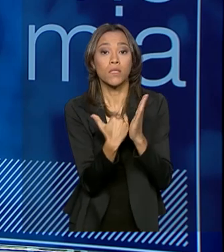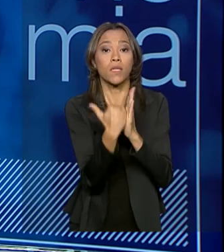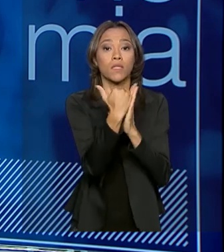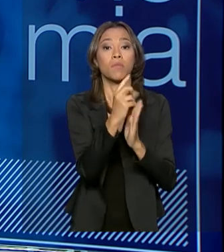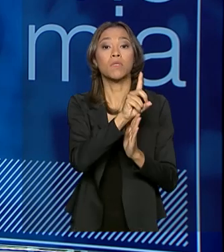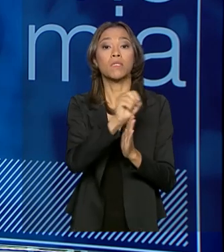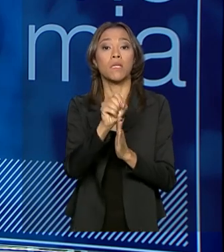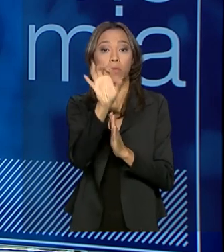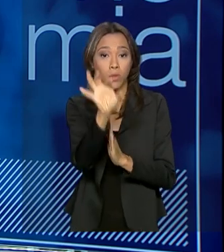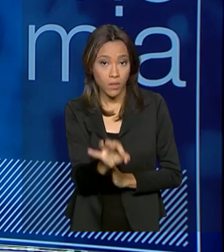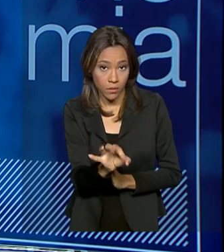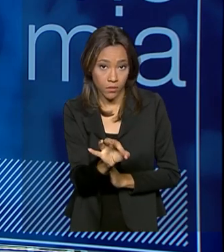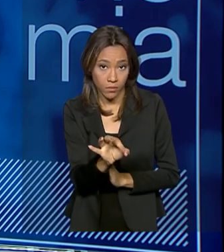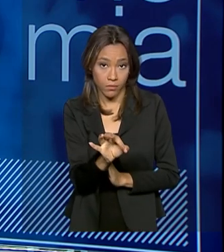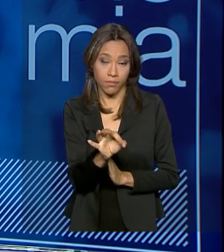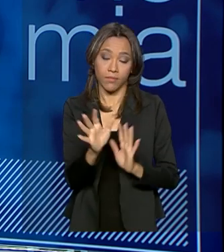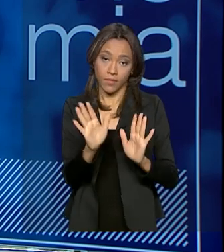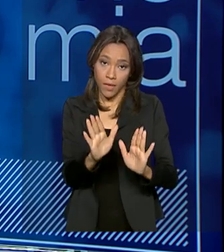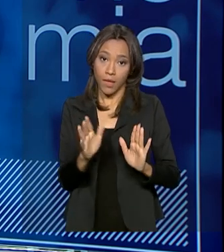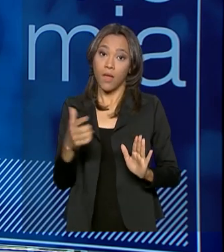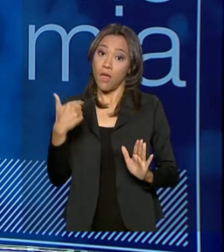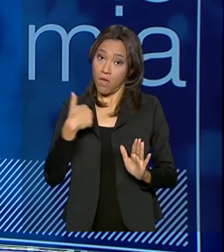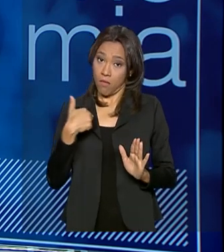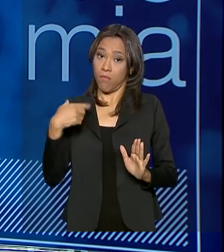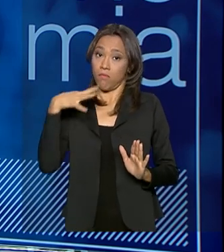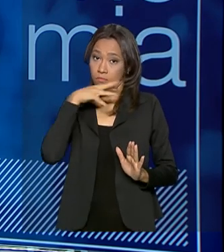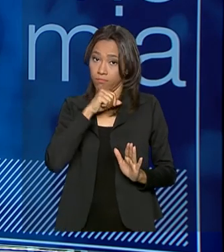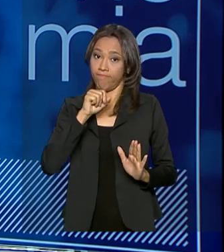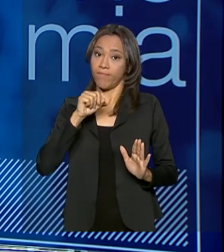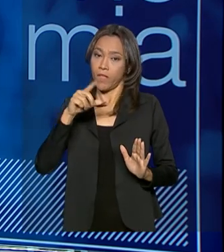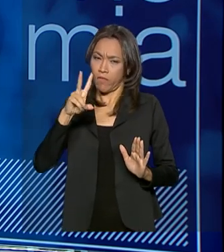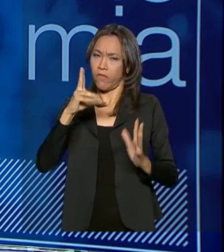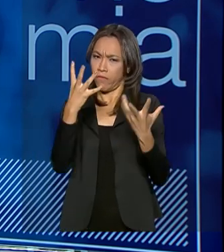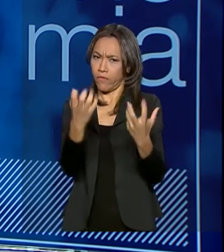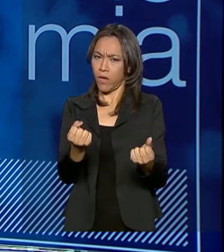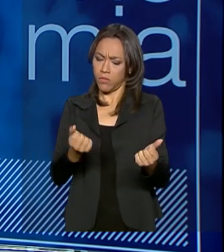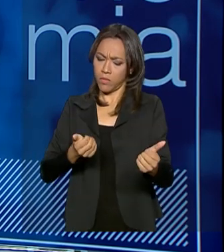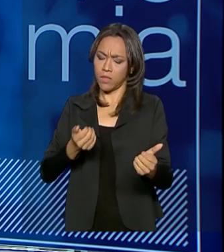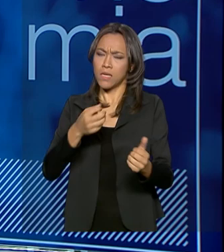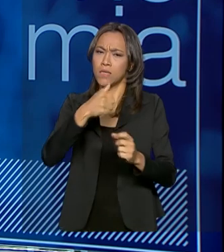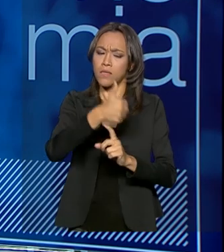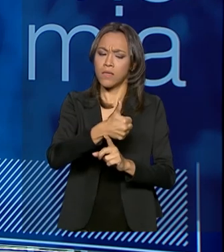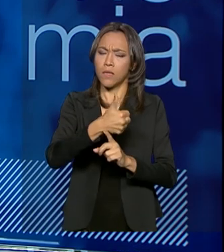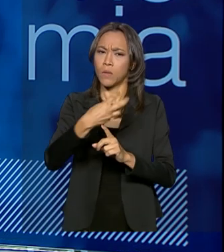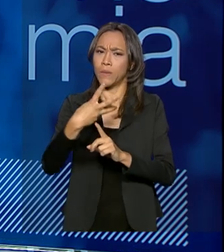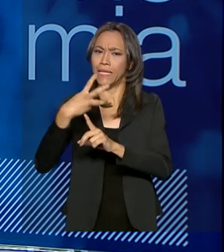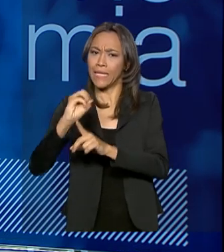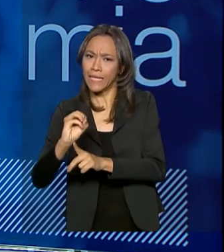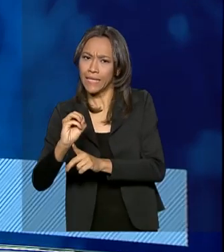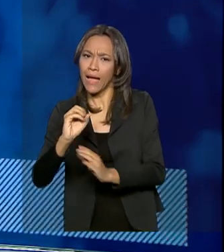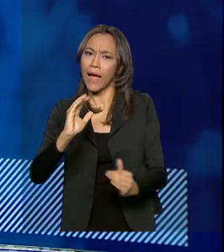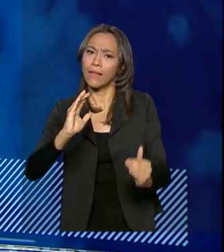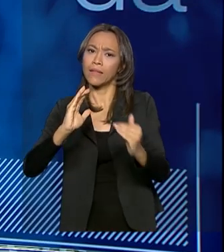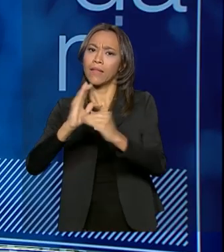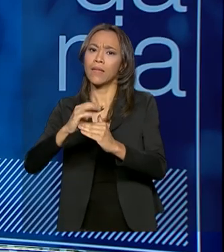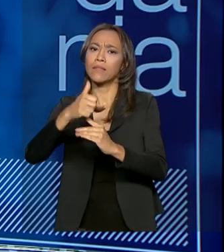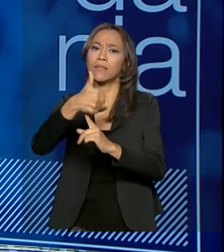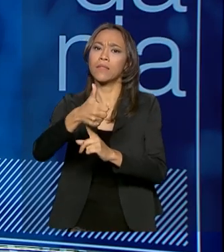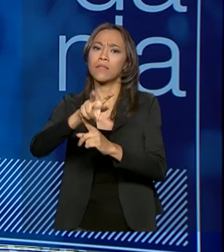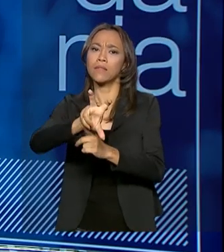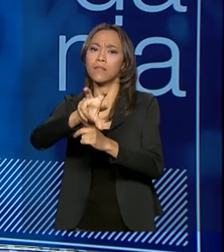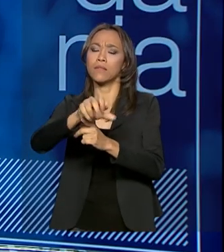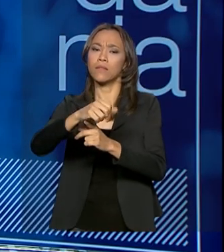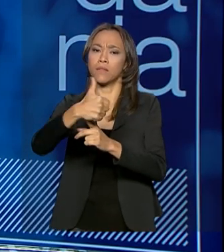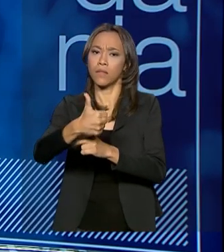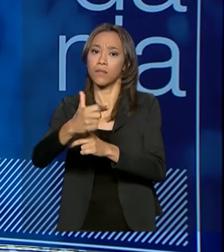últimas reduções de taxa de juros. Eu estimo que nós vamos crescer de 130% a 150%